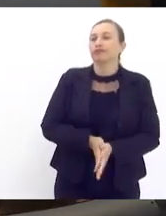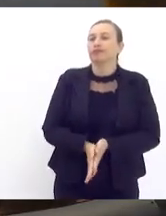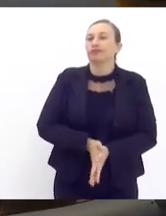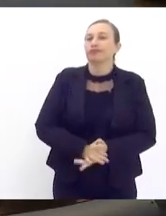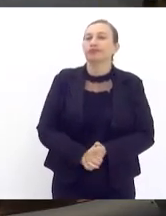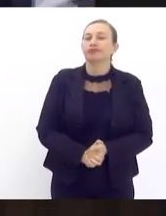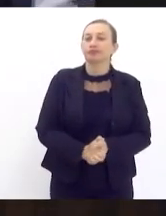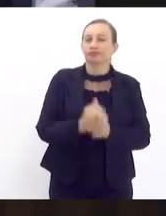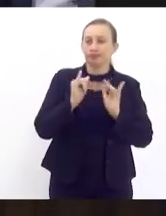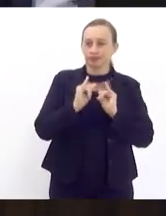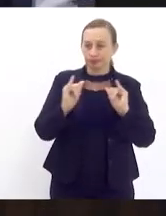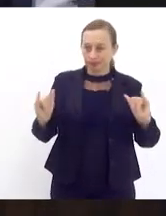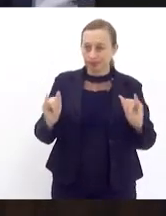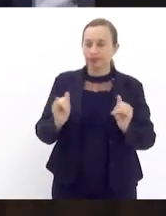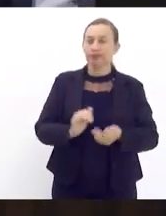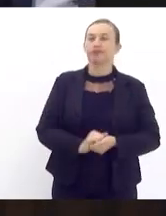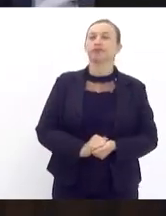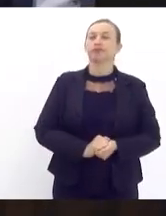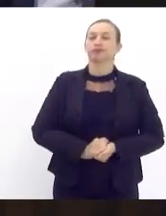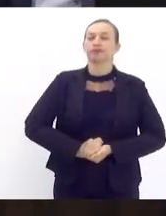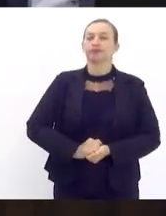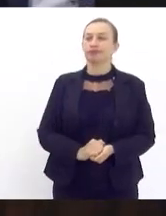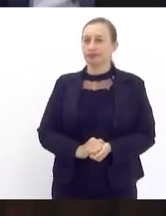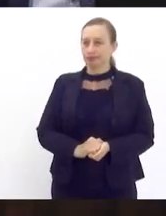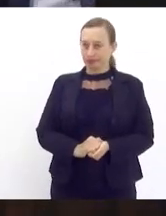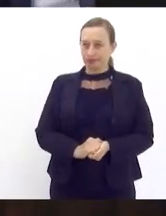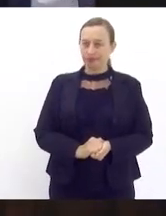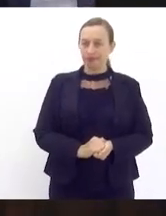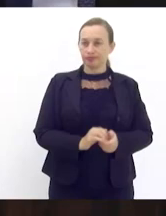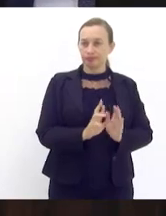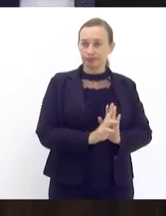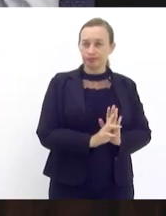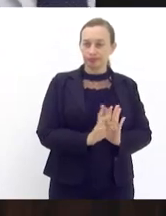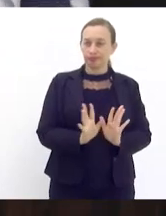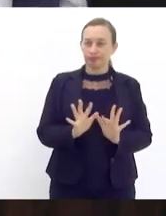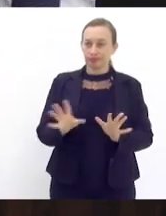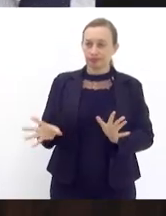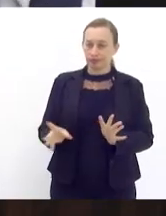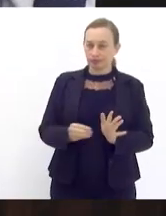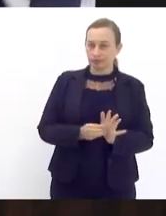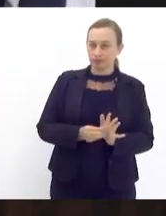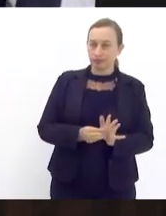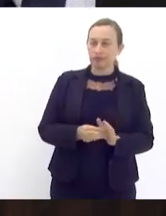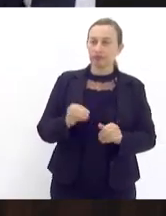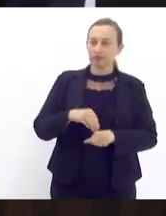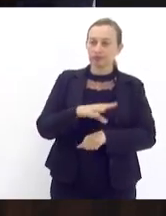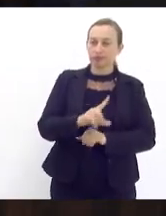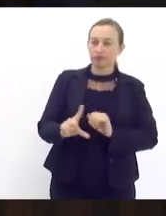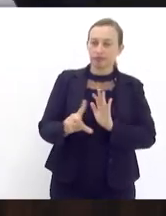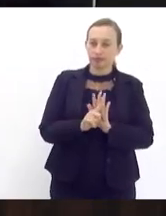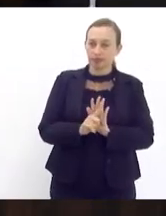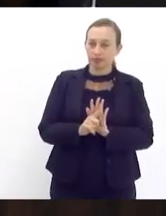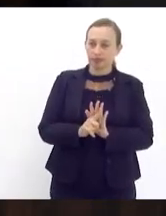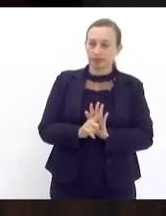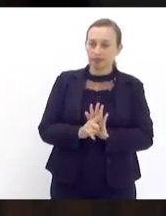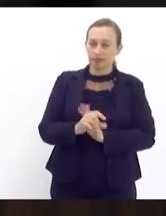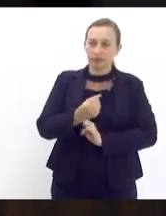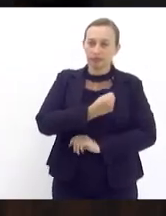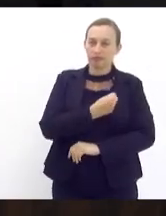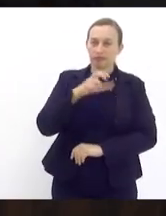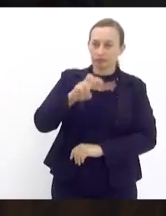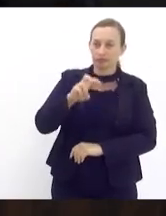anuncio redação final a ser emendada indicação legislativa número